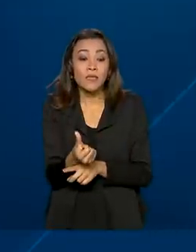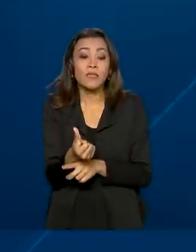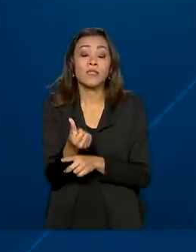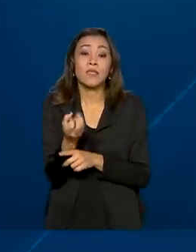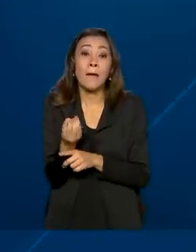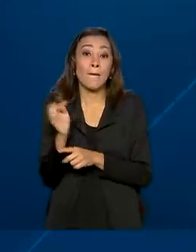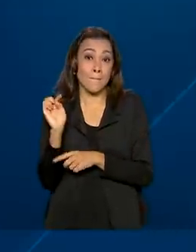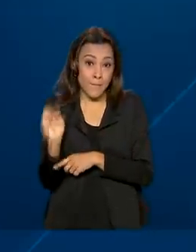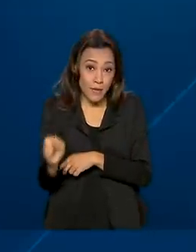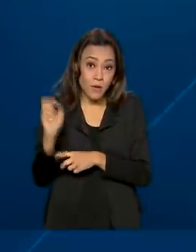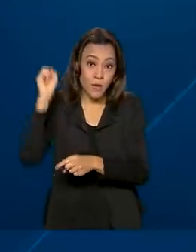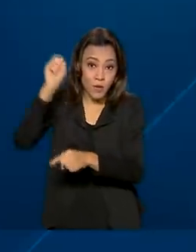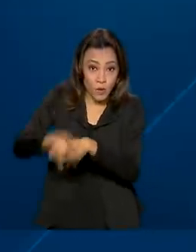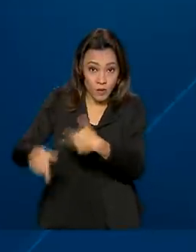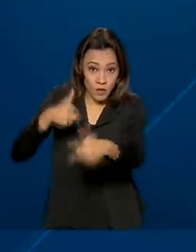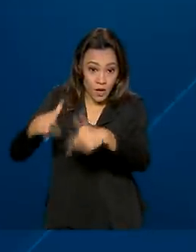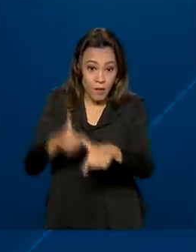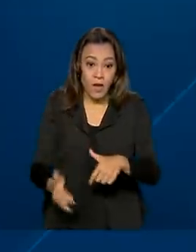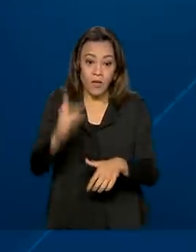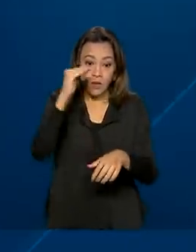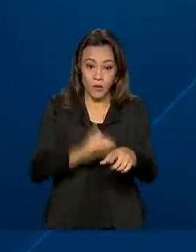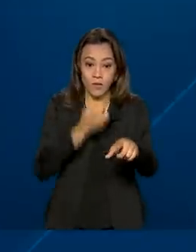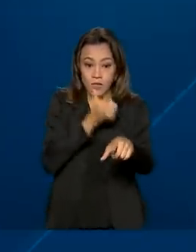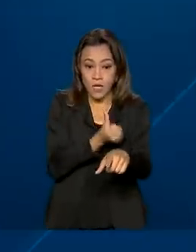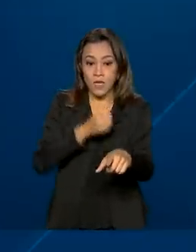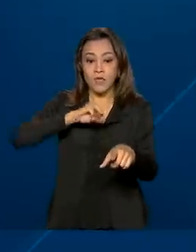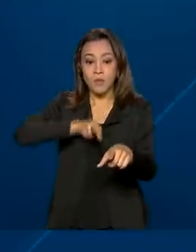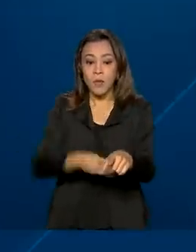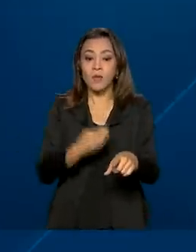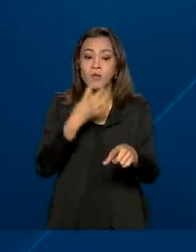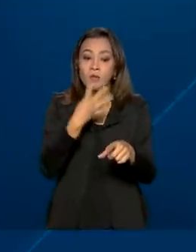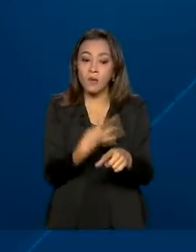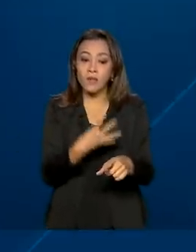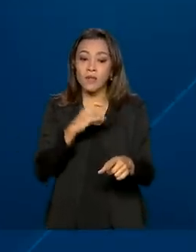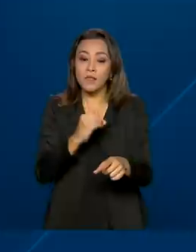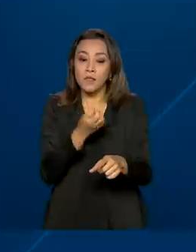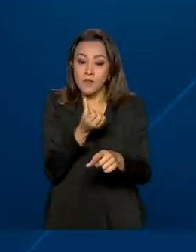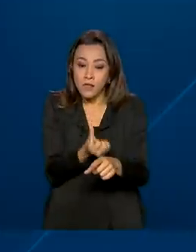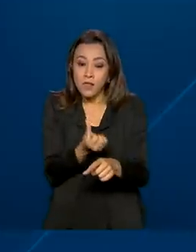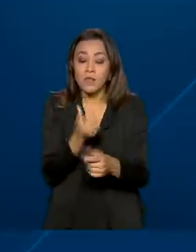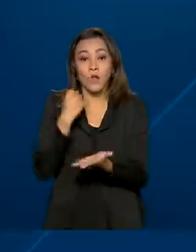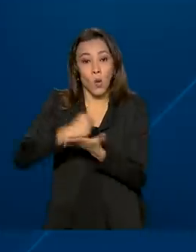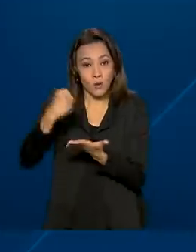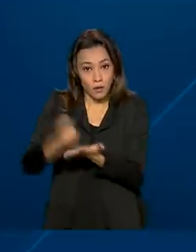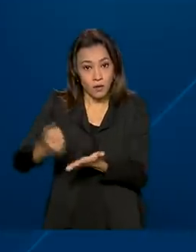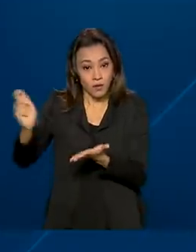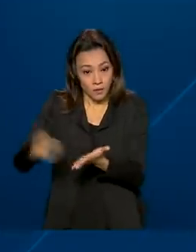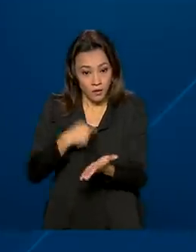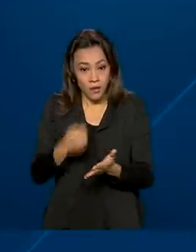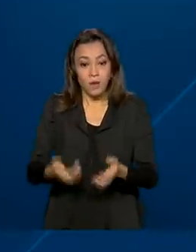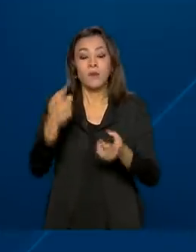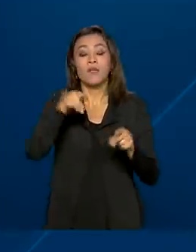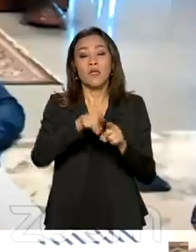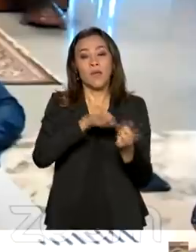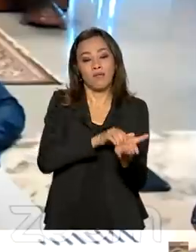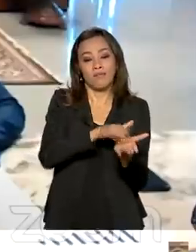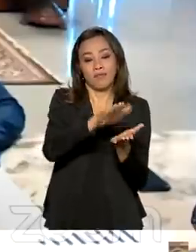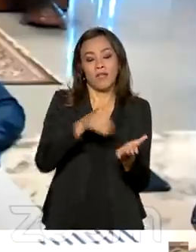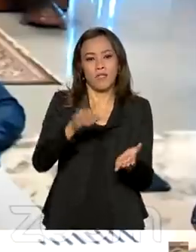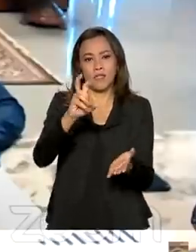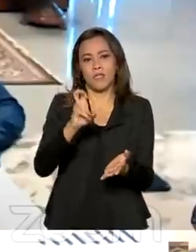empregos, decorrente de 6 milhões e 400 mil admissões e mais de 5 milhões de desligamentos.